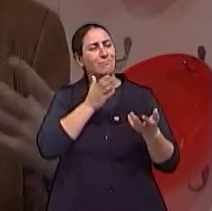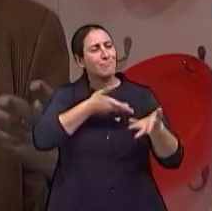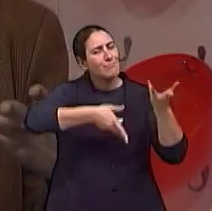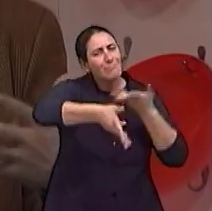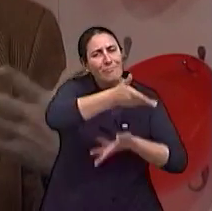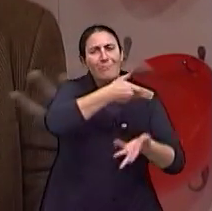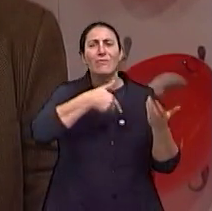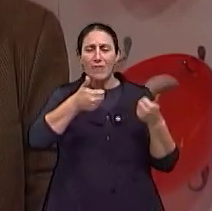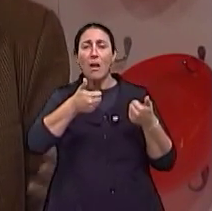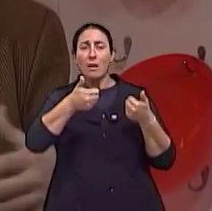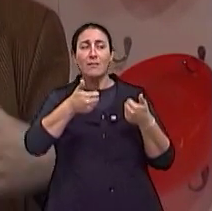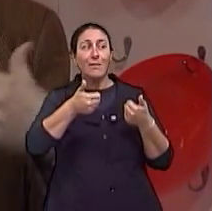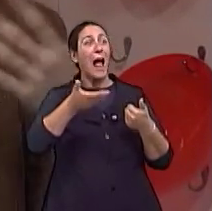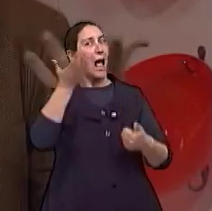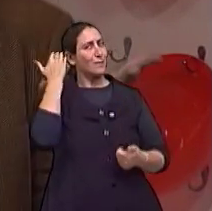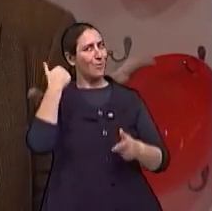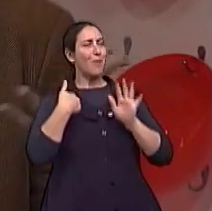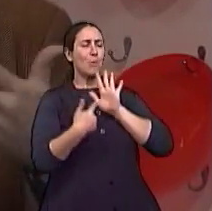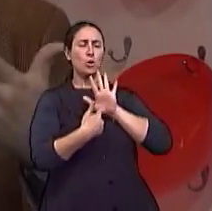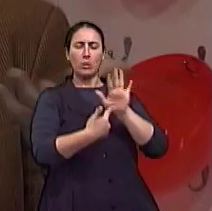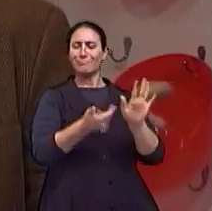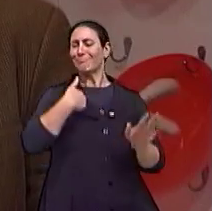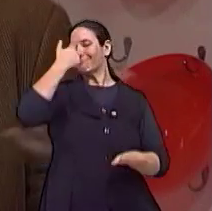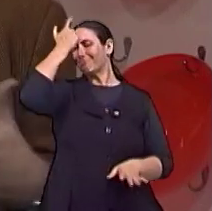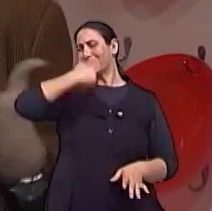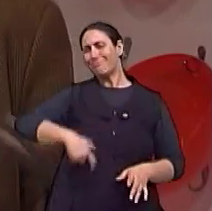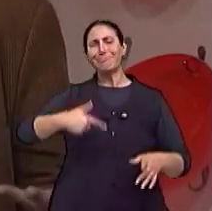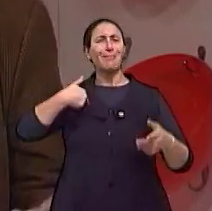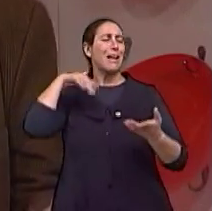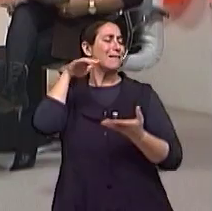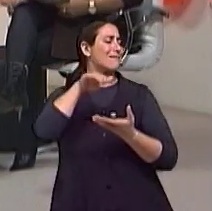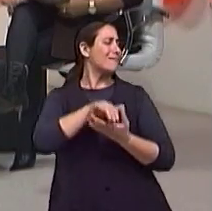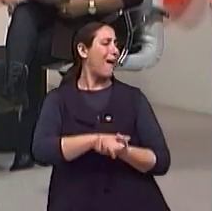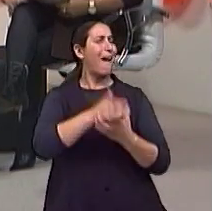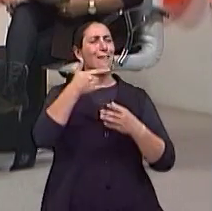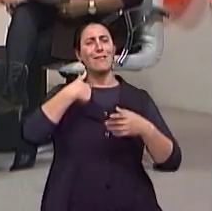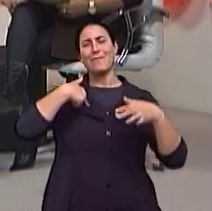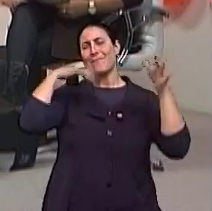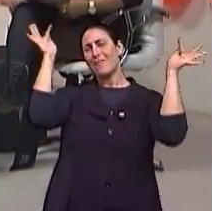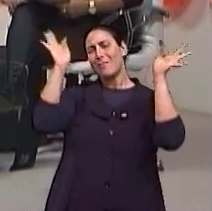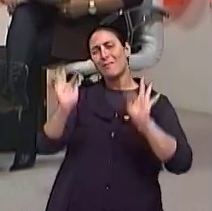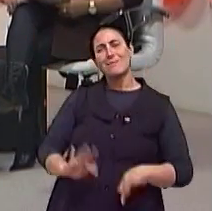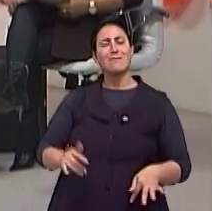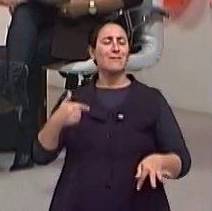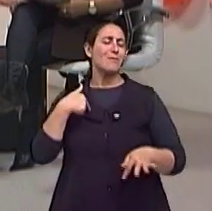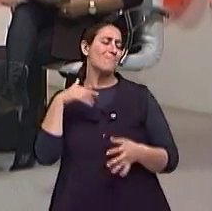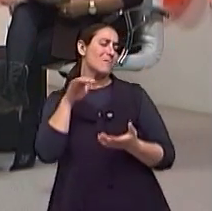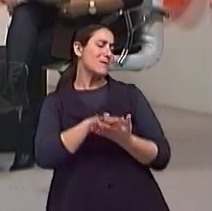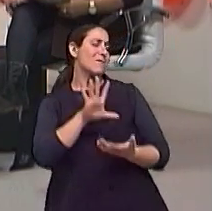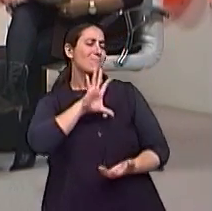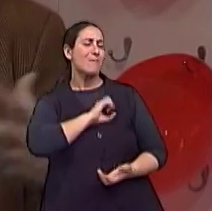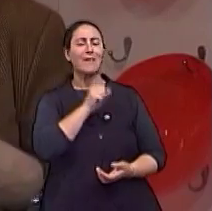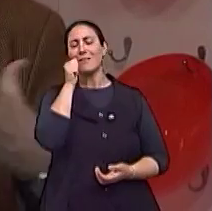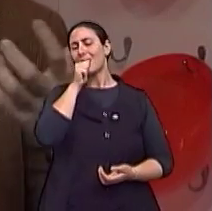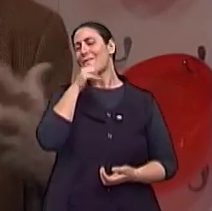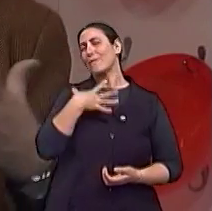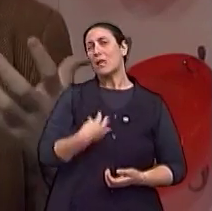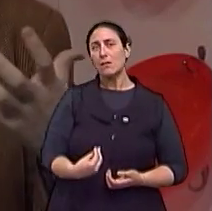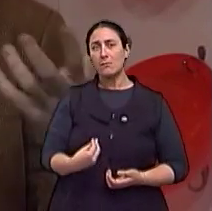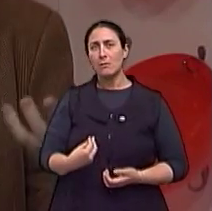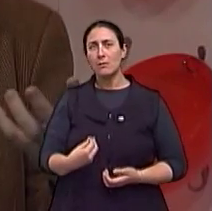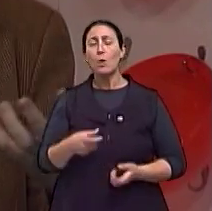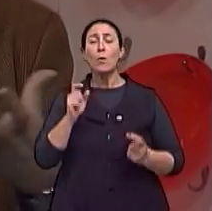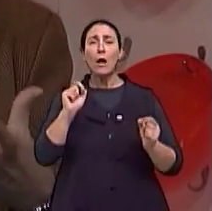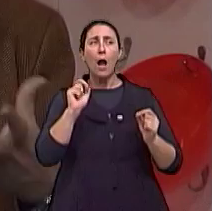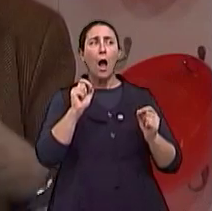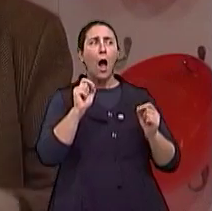E perante as quais ela sustentava que ela era uma mulher casada, bem casada, né? Com um marido que ela amava, com uma filha. Então, de repente, isso